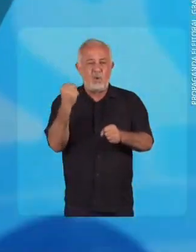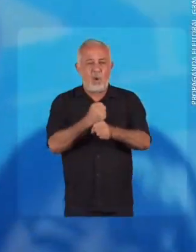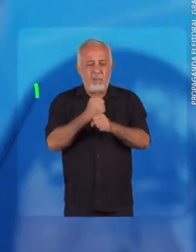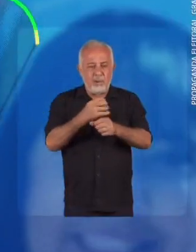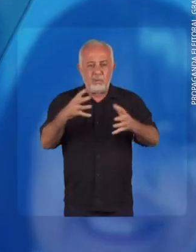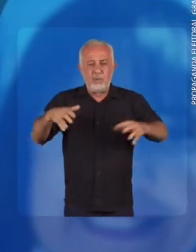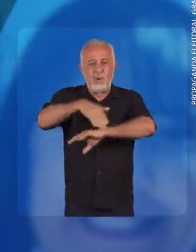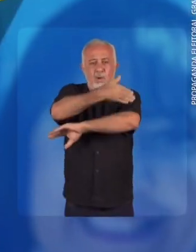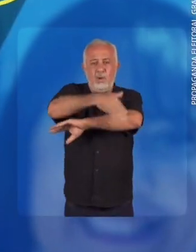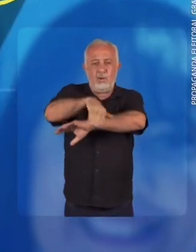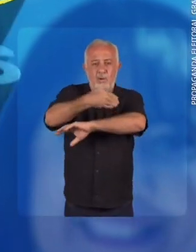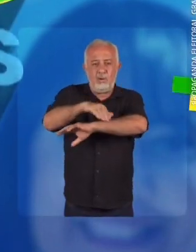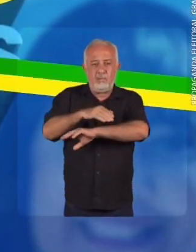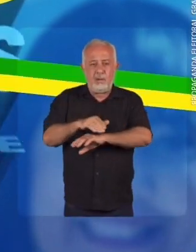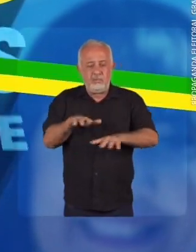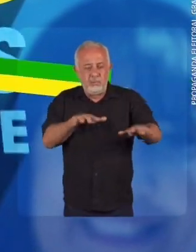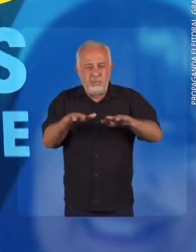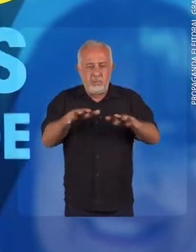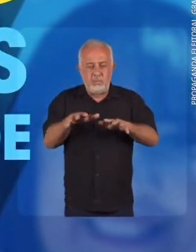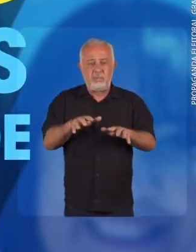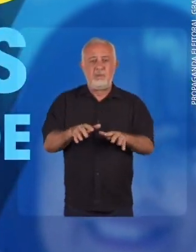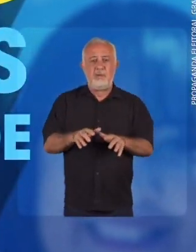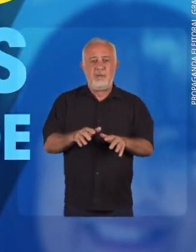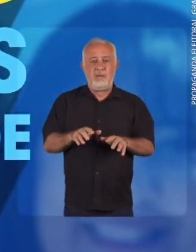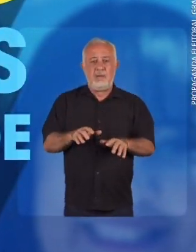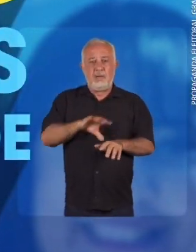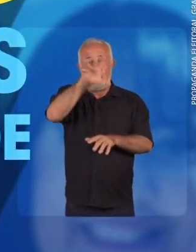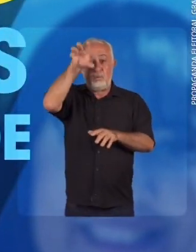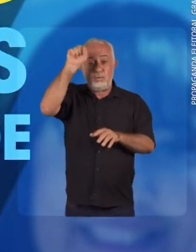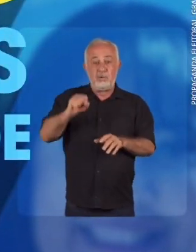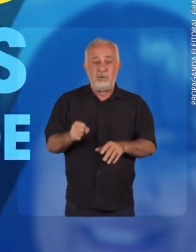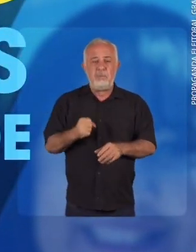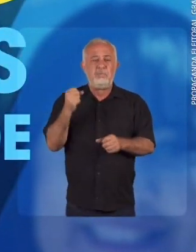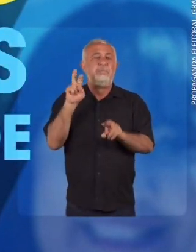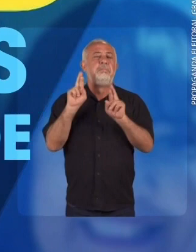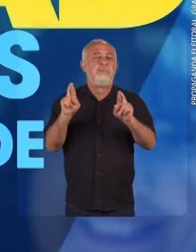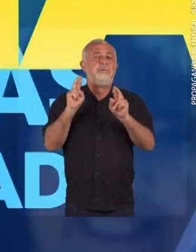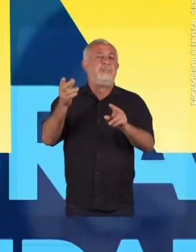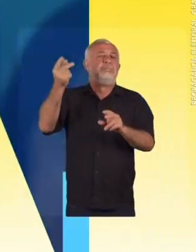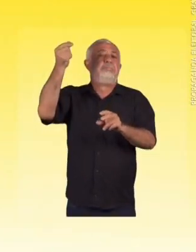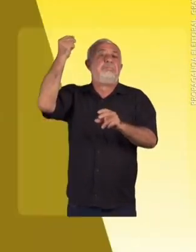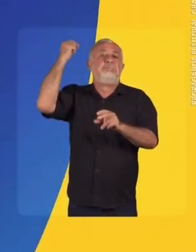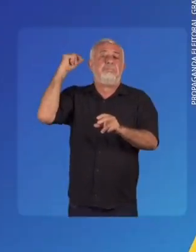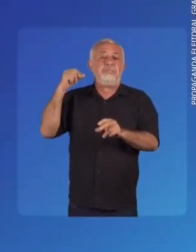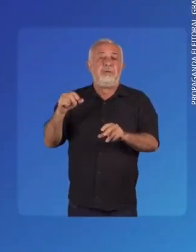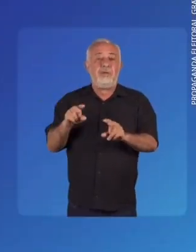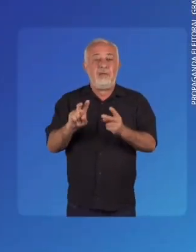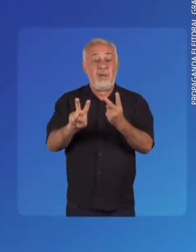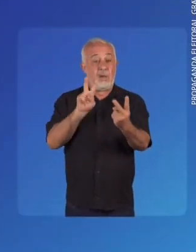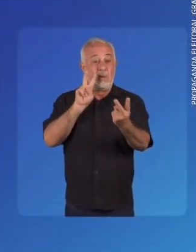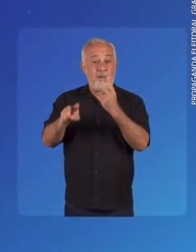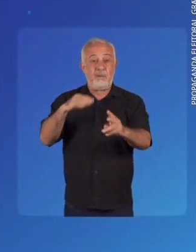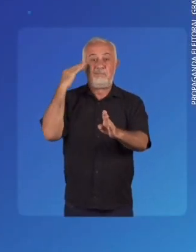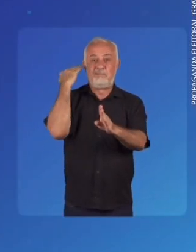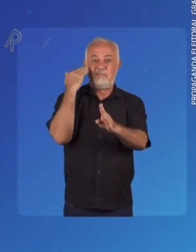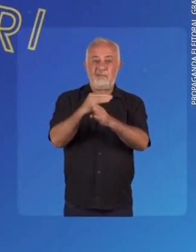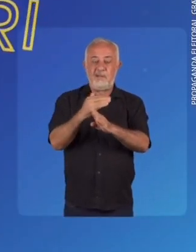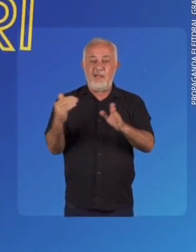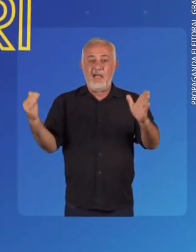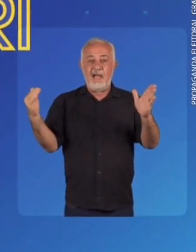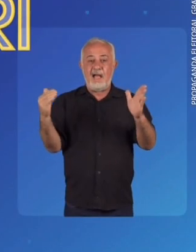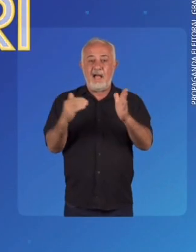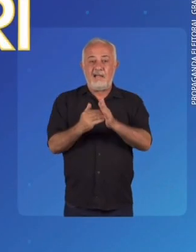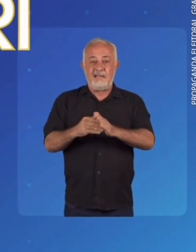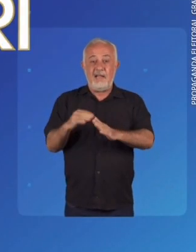Janad vai fazer as grandes obras urbanas e de mobilidade que a região sul esperava há anos. Vai duplicar a avenida